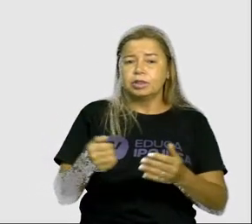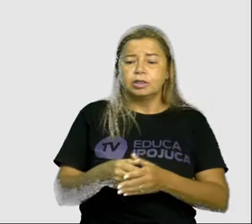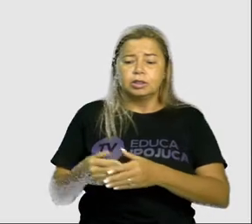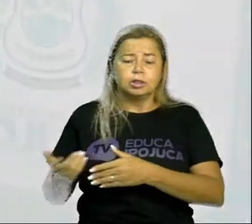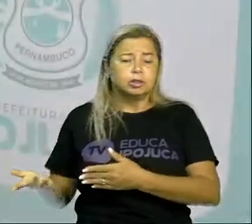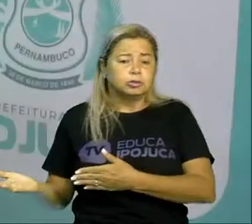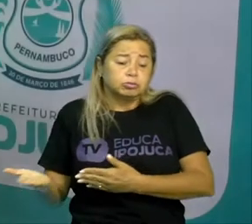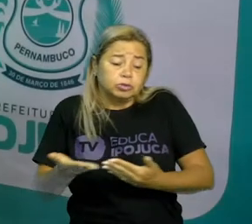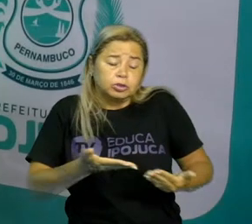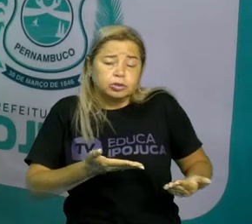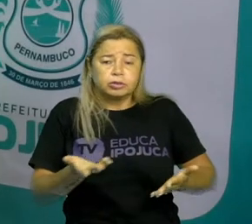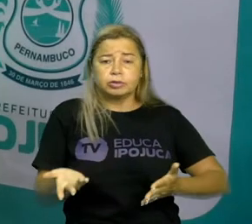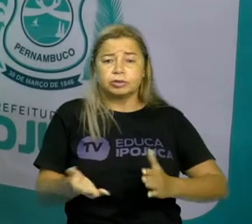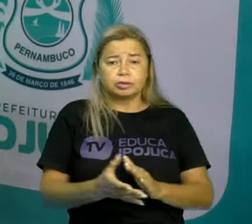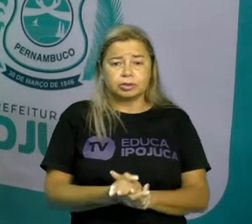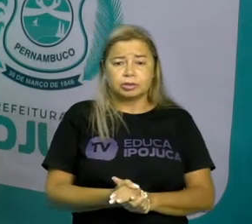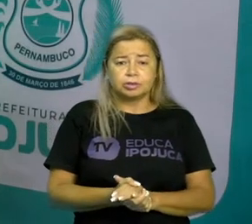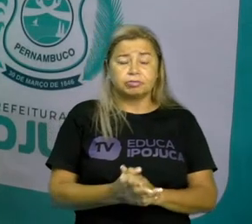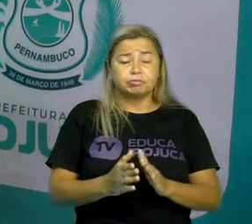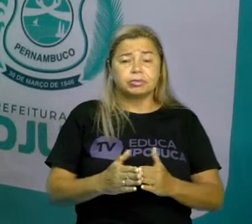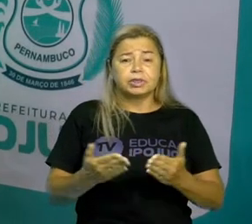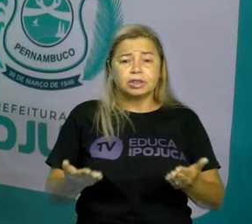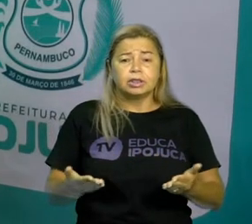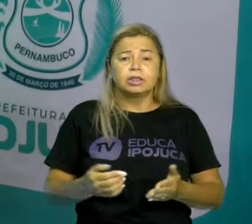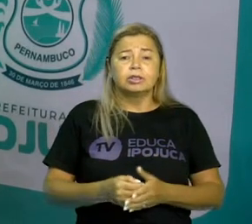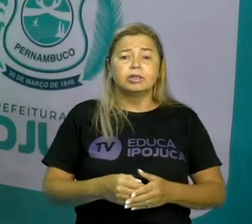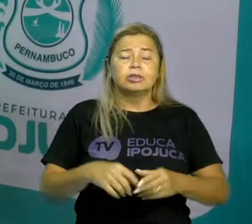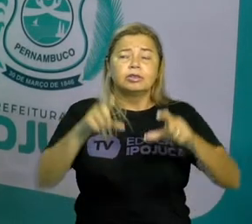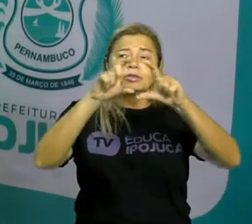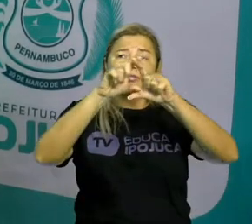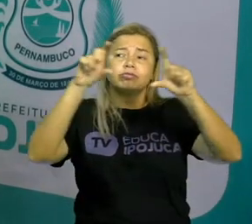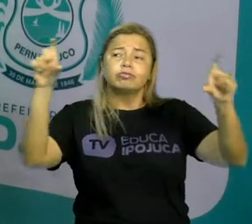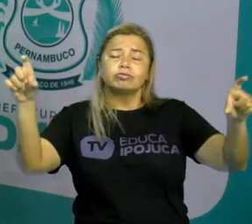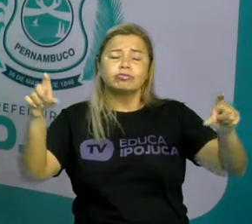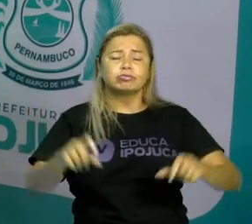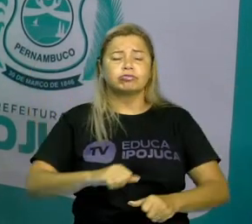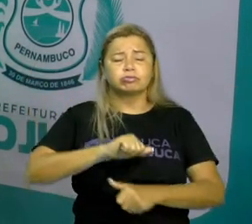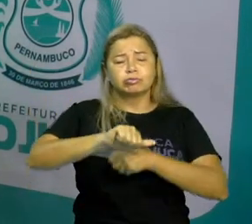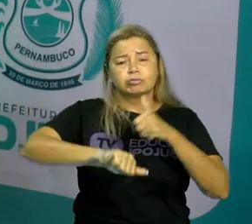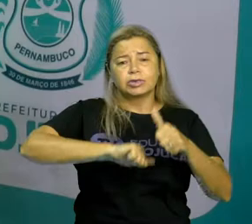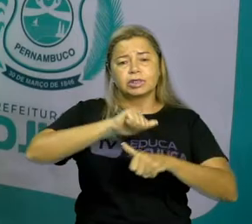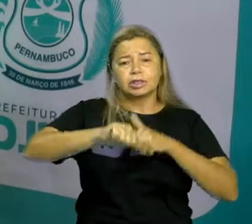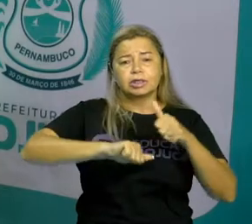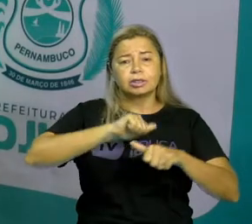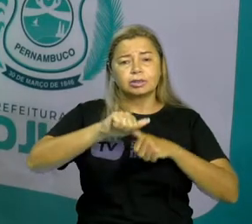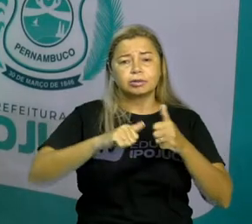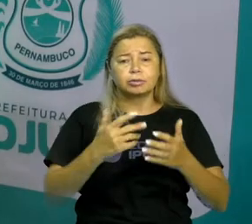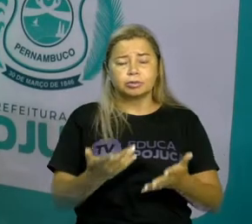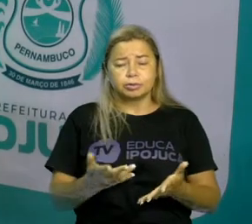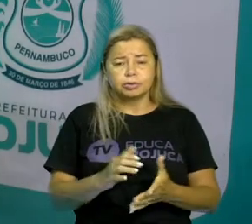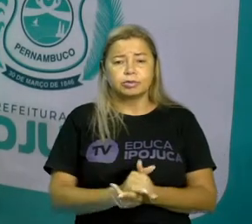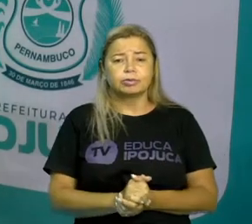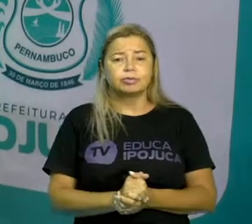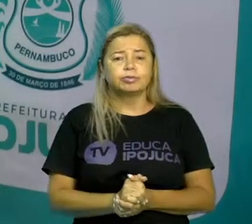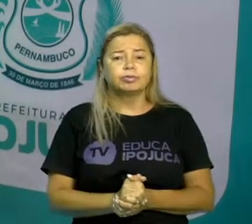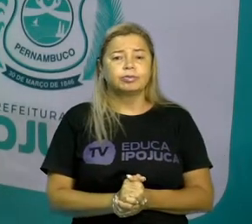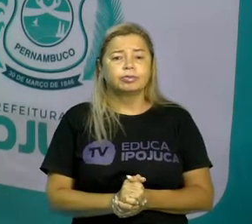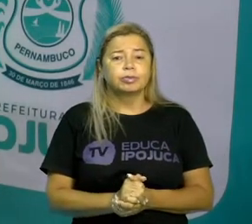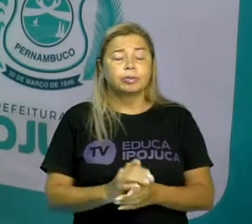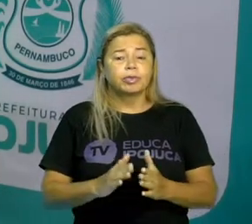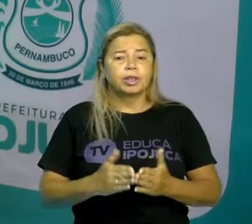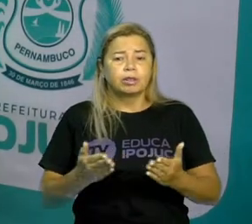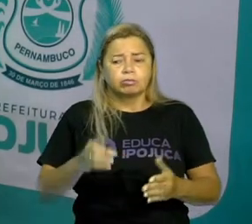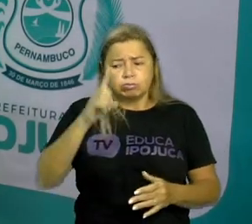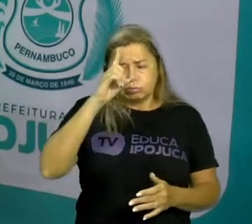súplica A gente pode ver que as frases Ela muda o tom De acordo com o que a gente quer Daquela pessoa Então quando ele está fazendo uma